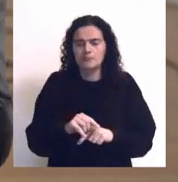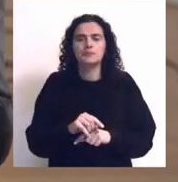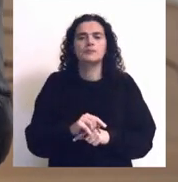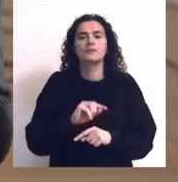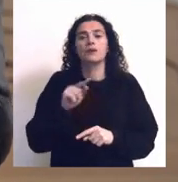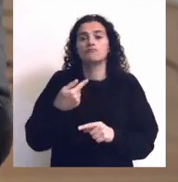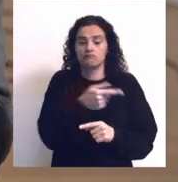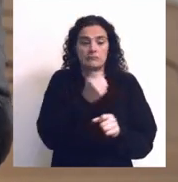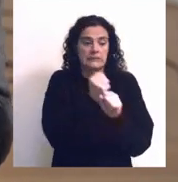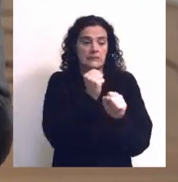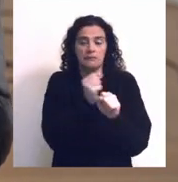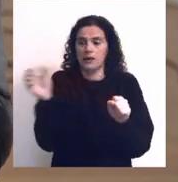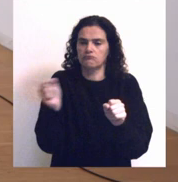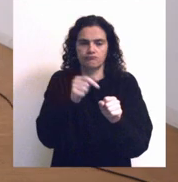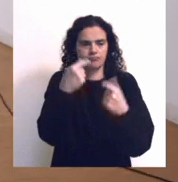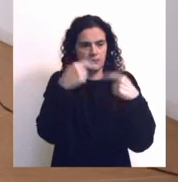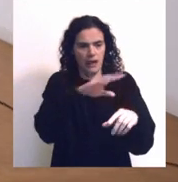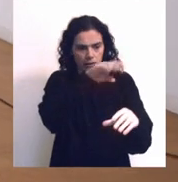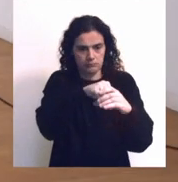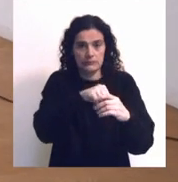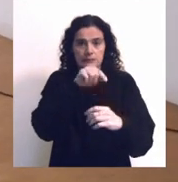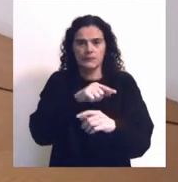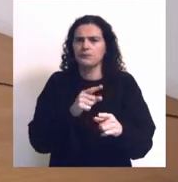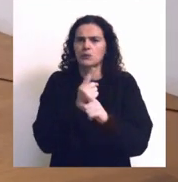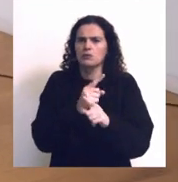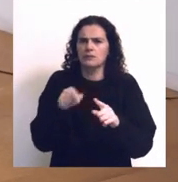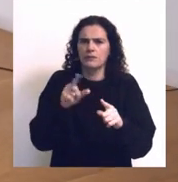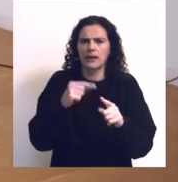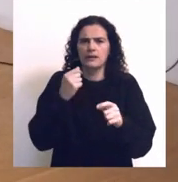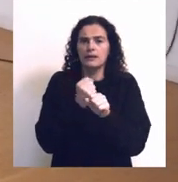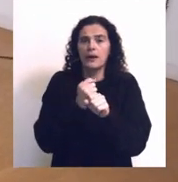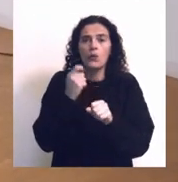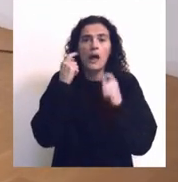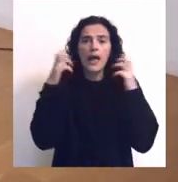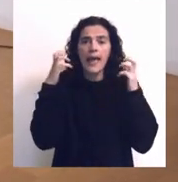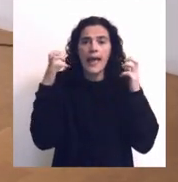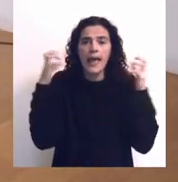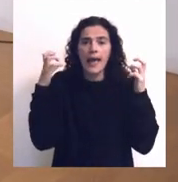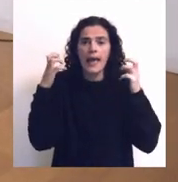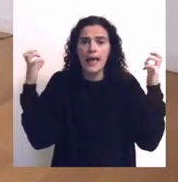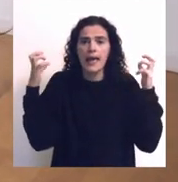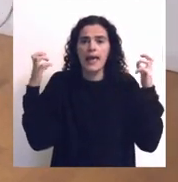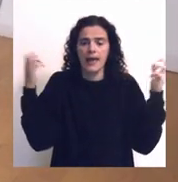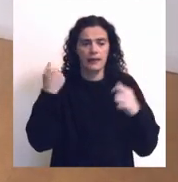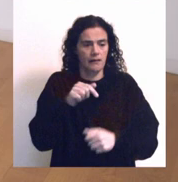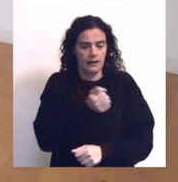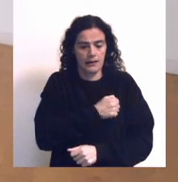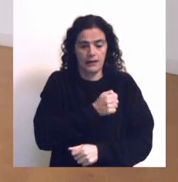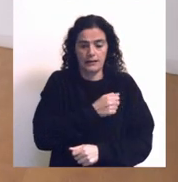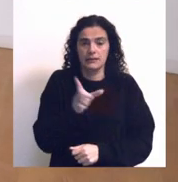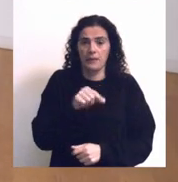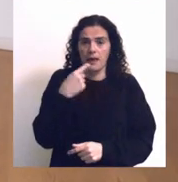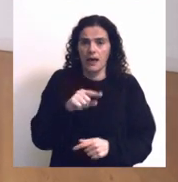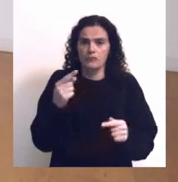e se traz para o próprio trabalho. A mesma coisa acontece com o trabalho eco e que tem uma casa, um